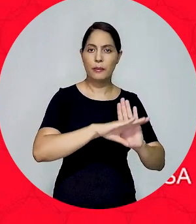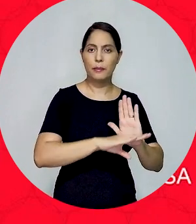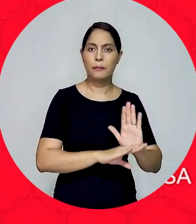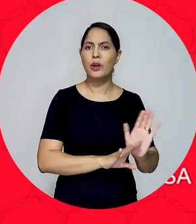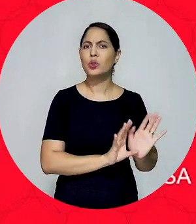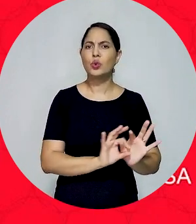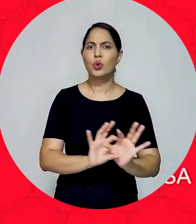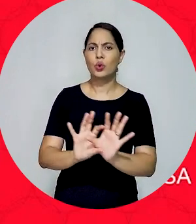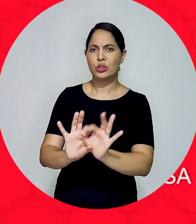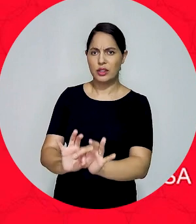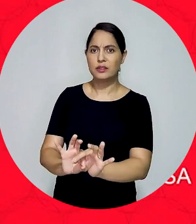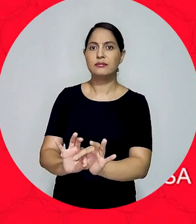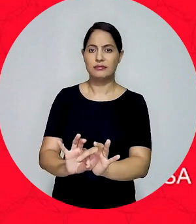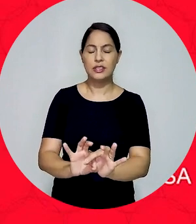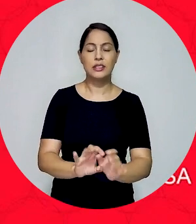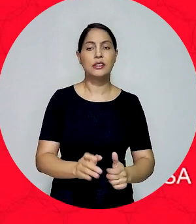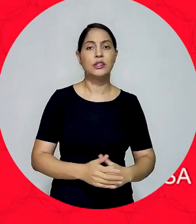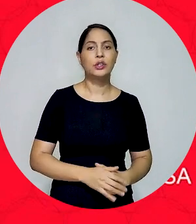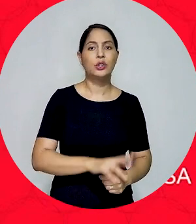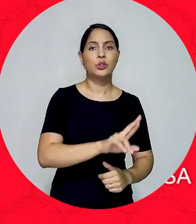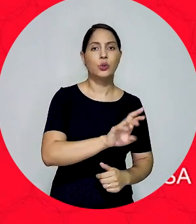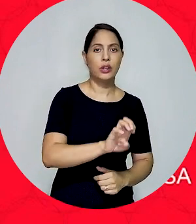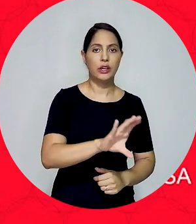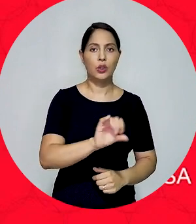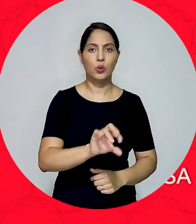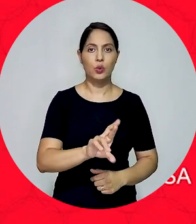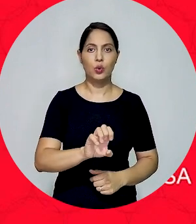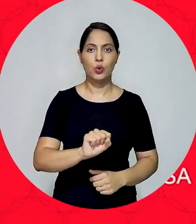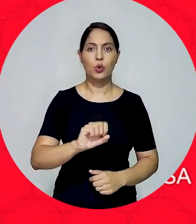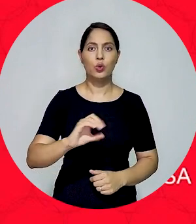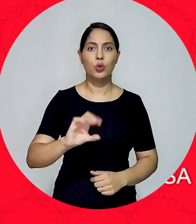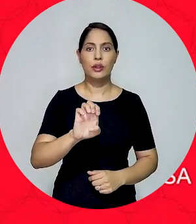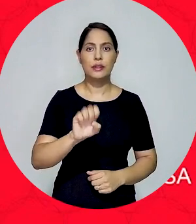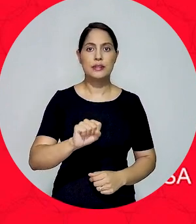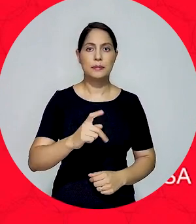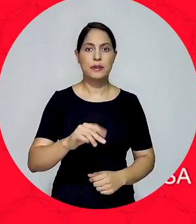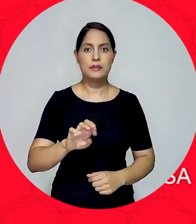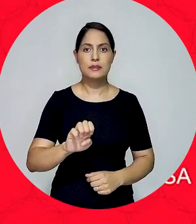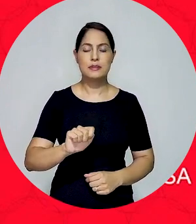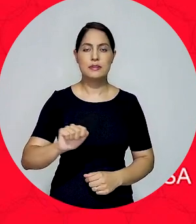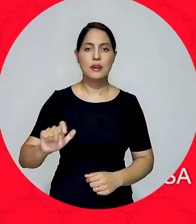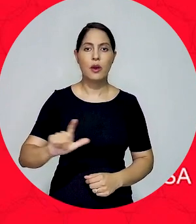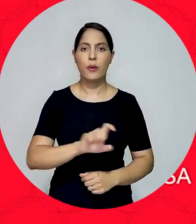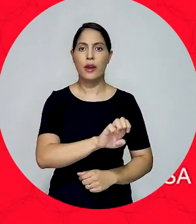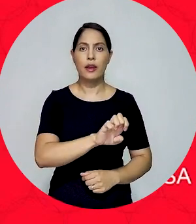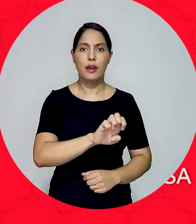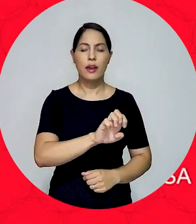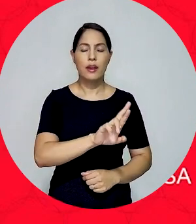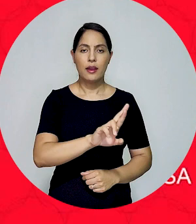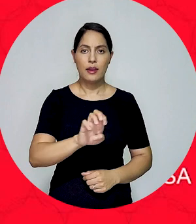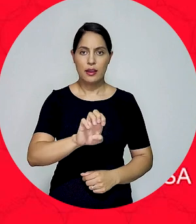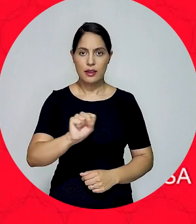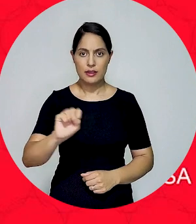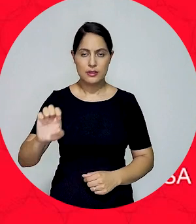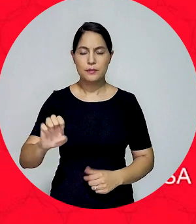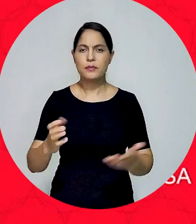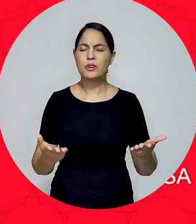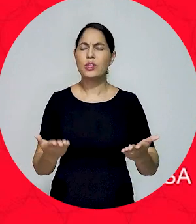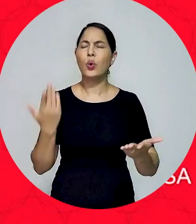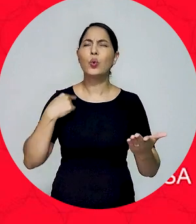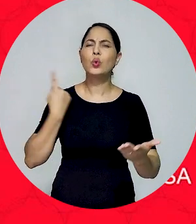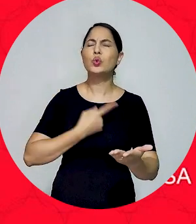infraconstitucional para o recurso especial. Então, nessa medida, se mostra útil que a gente faça, ainda que brevemente, um